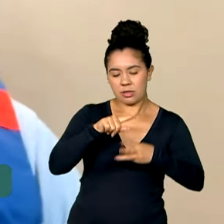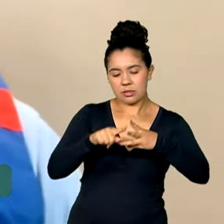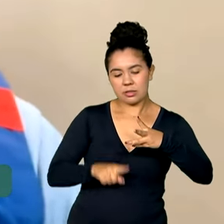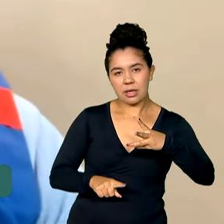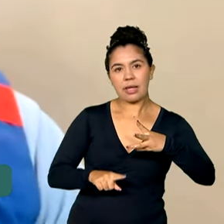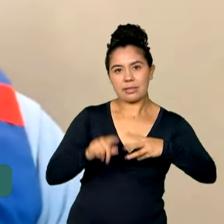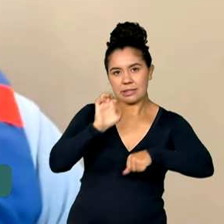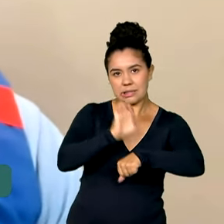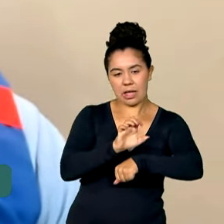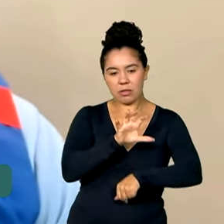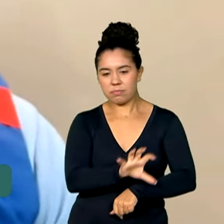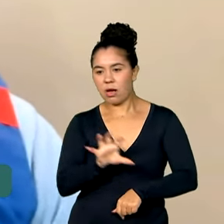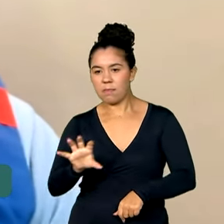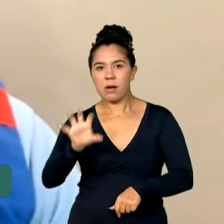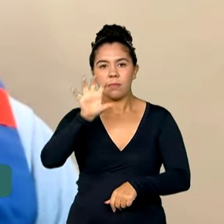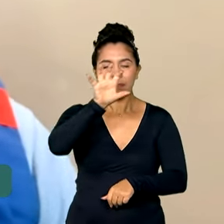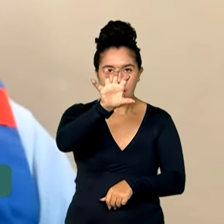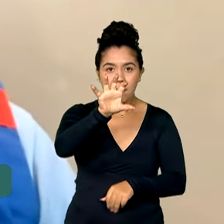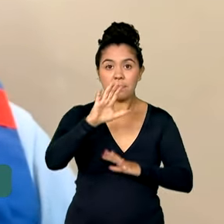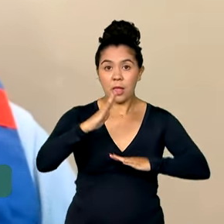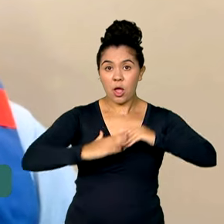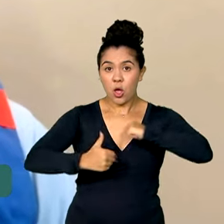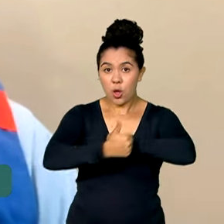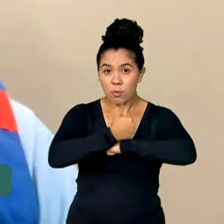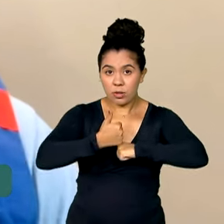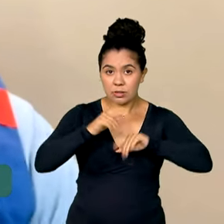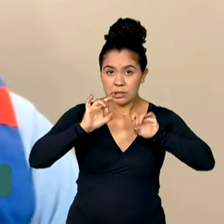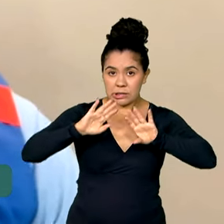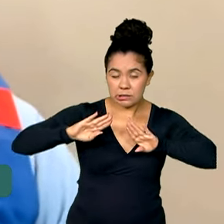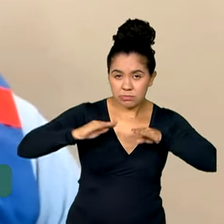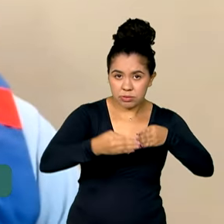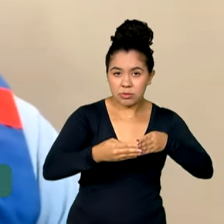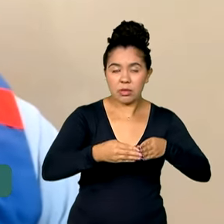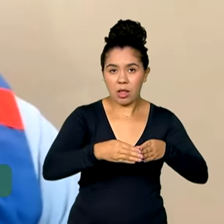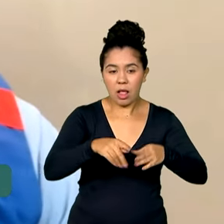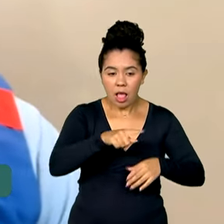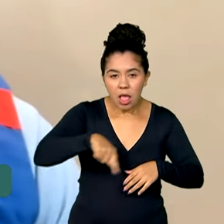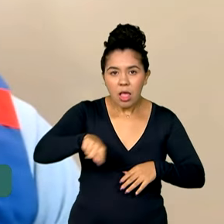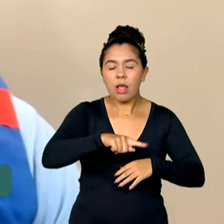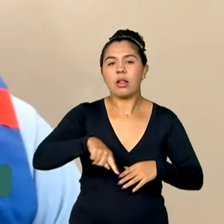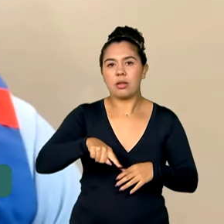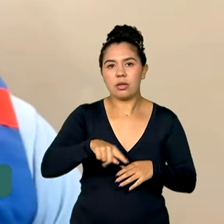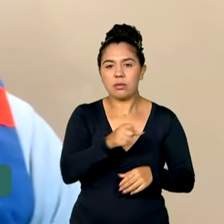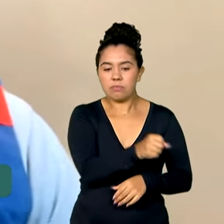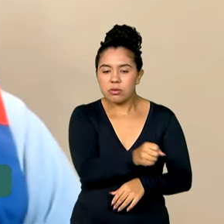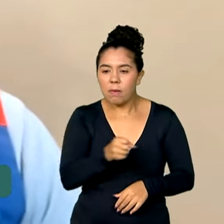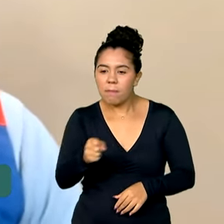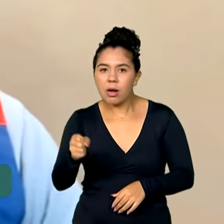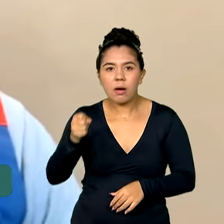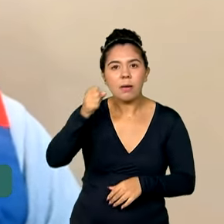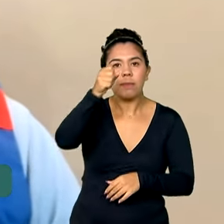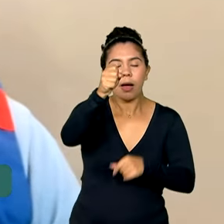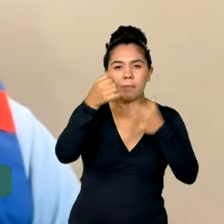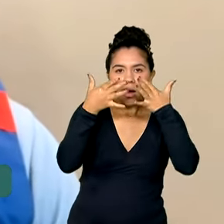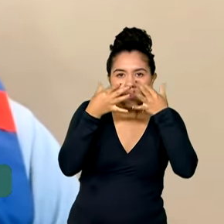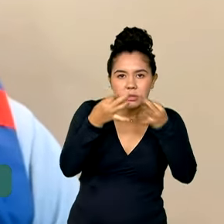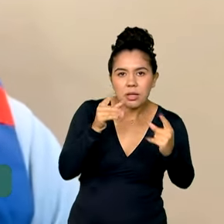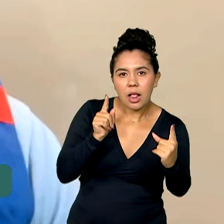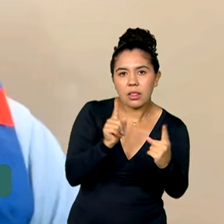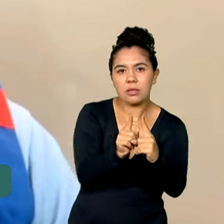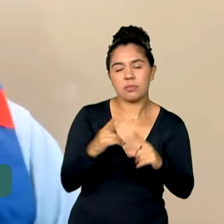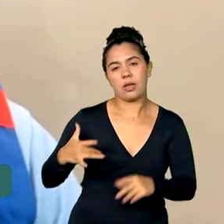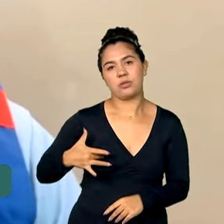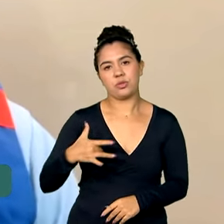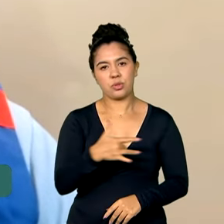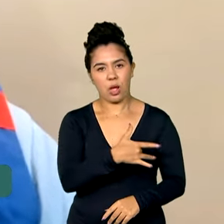exploratória, esses especialistas que estão em terreno, são especialistas em rede de atenção à saúde, são especialistas